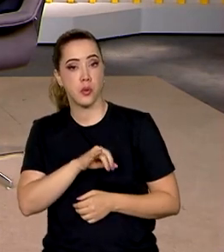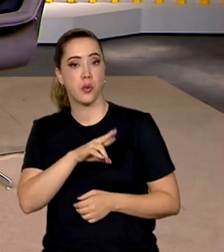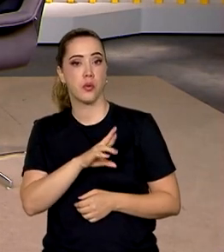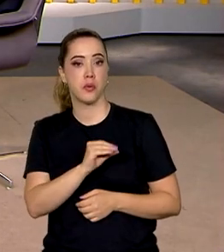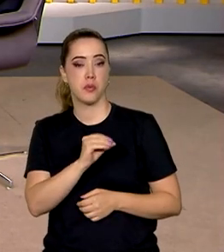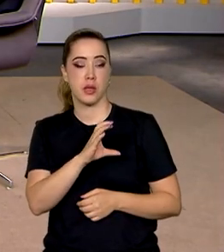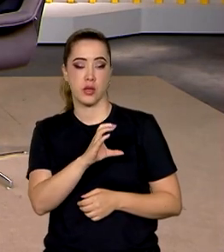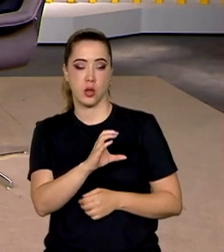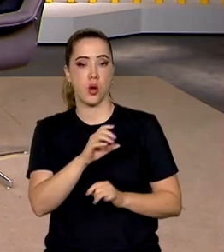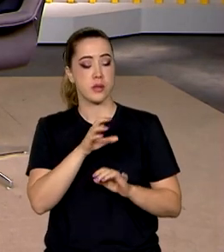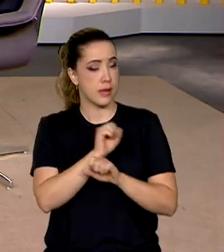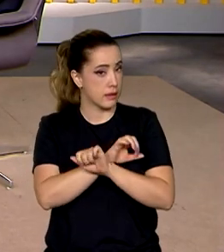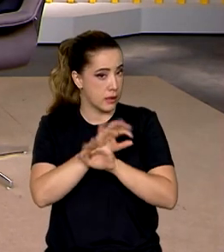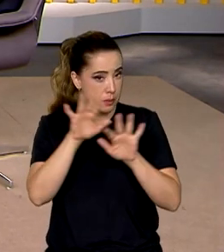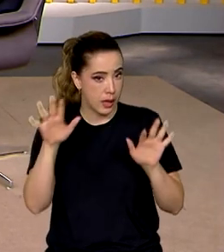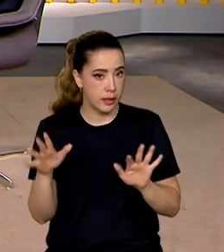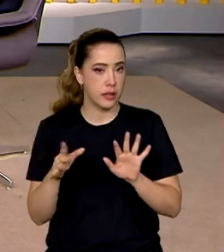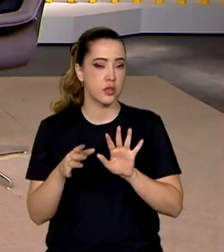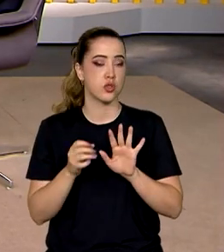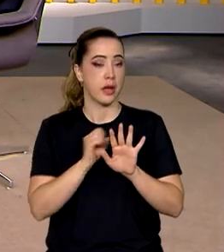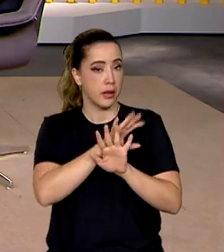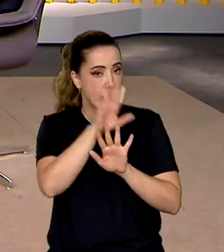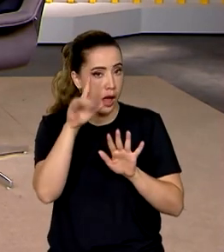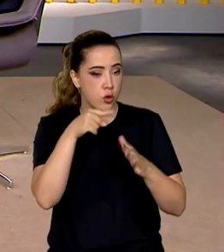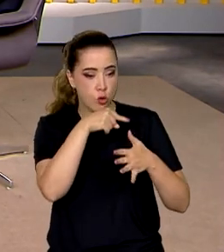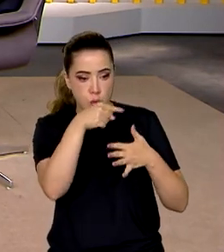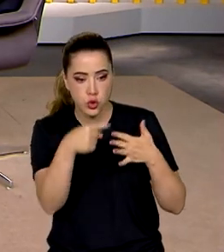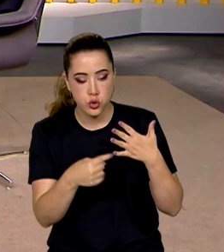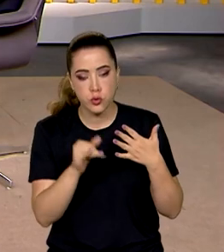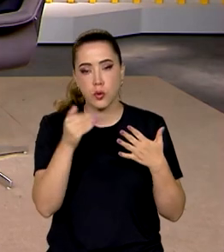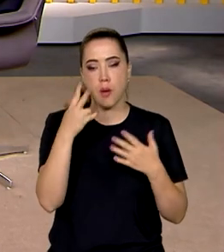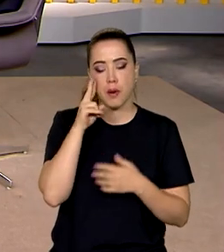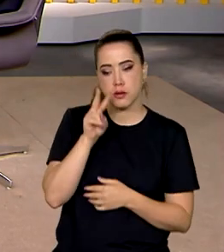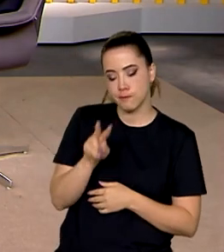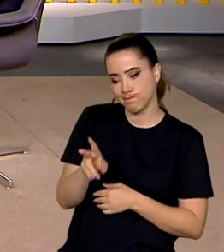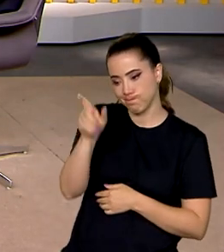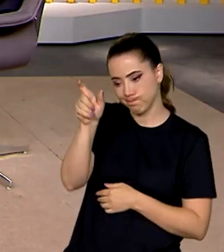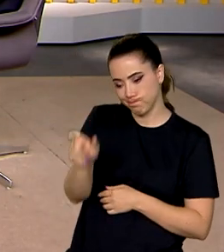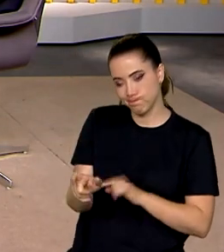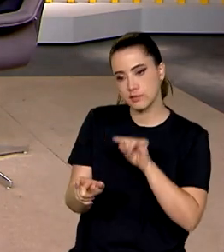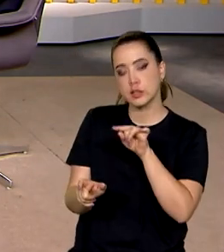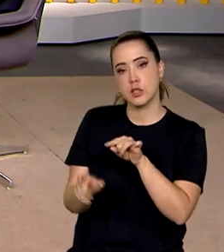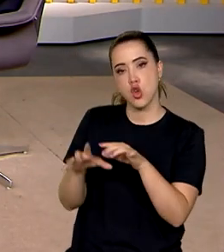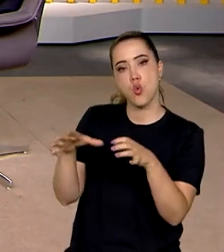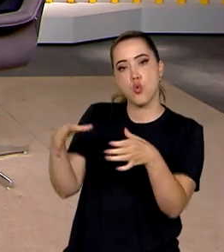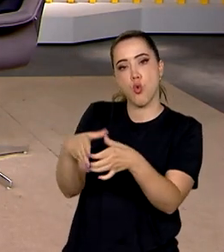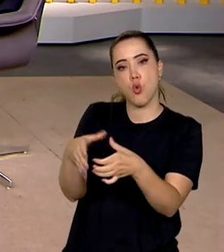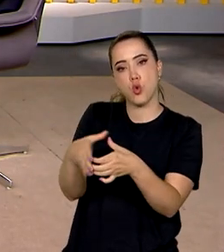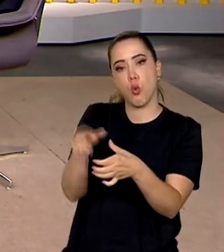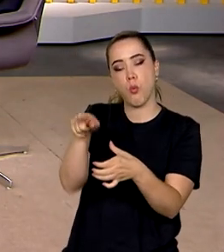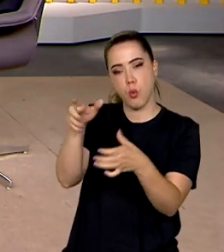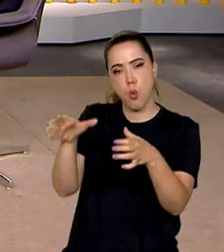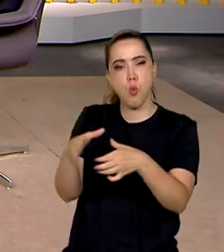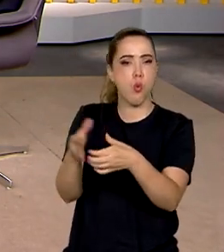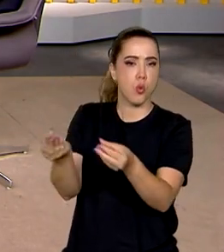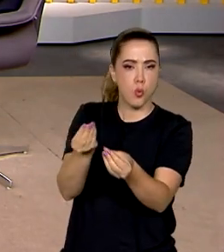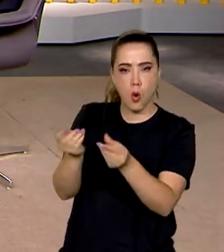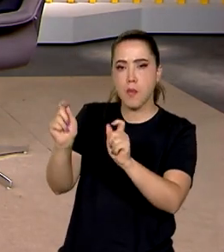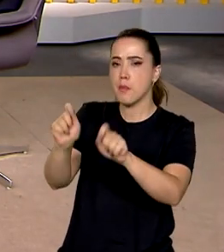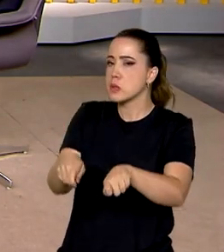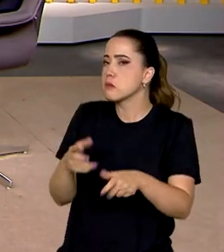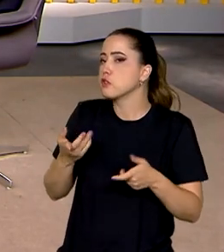no cumprimento das metas, mas, ao mesmo tempo, olha a realidade das OSCs para que, de fato, elas sejam capazes de